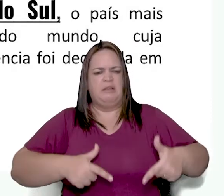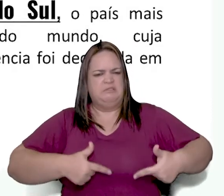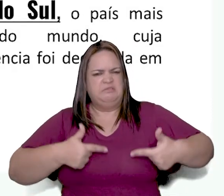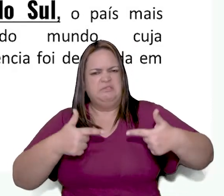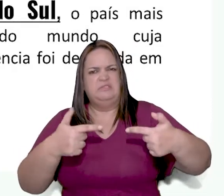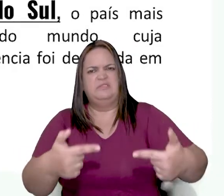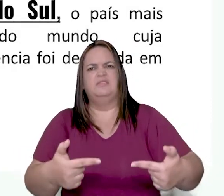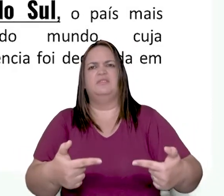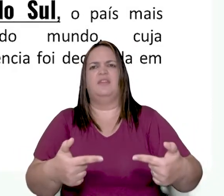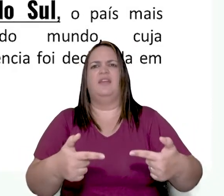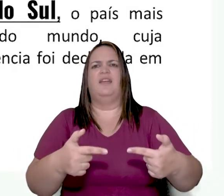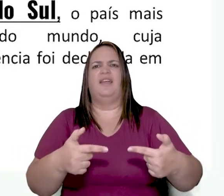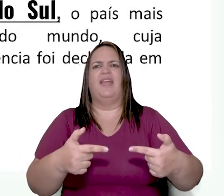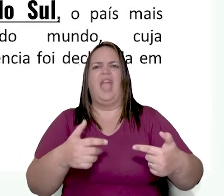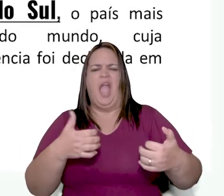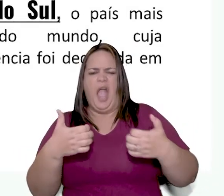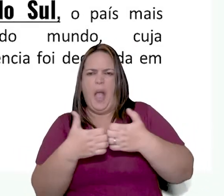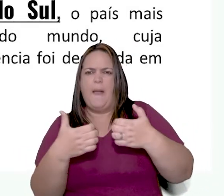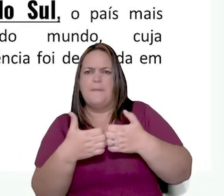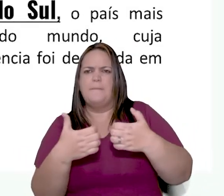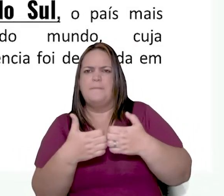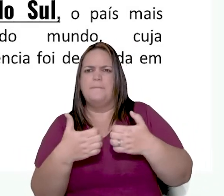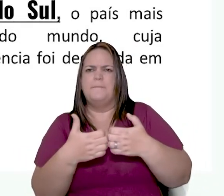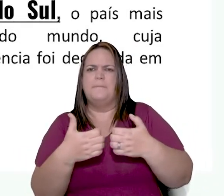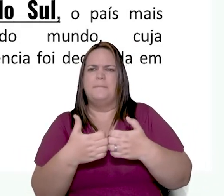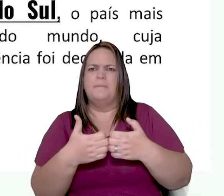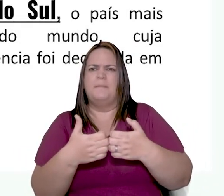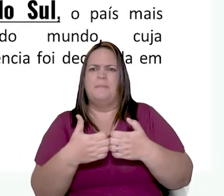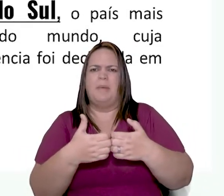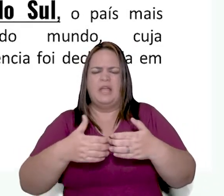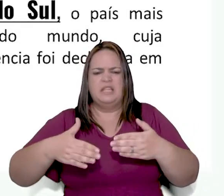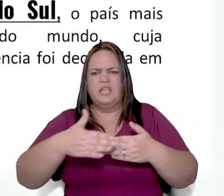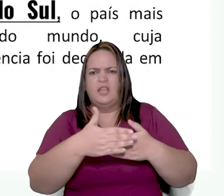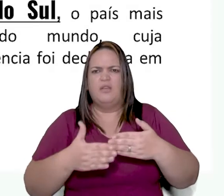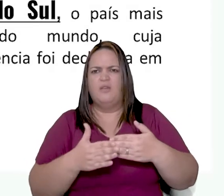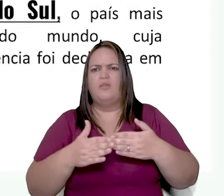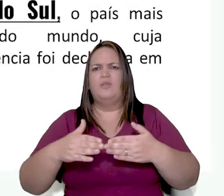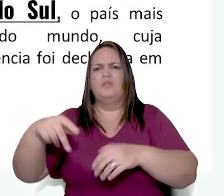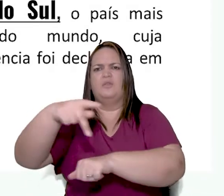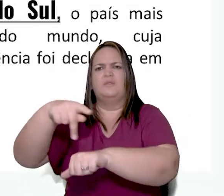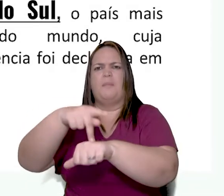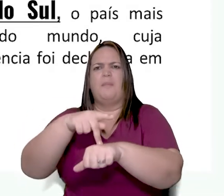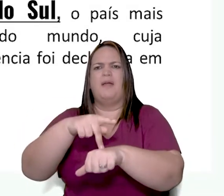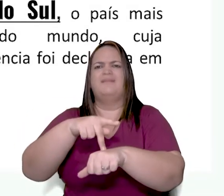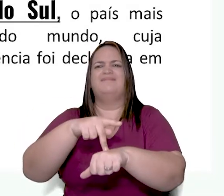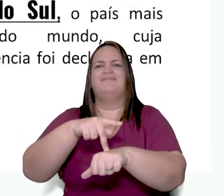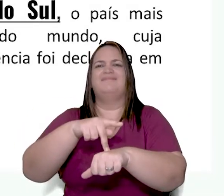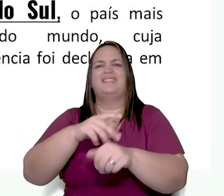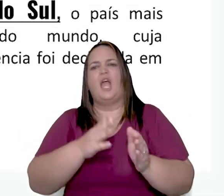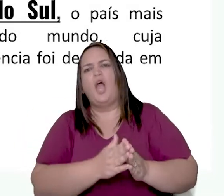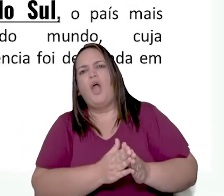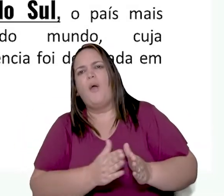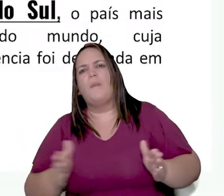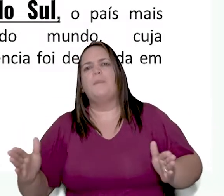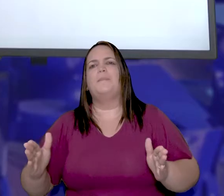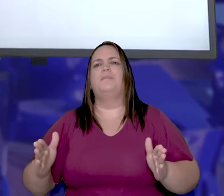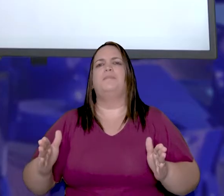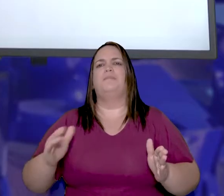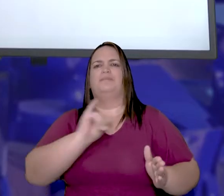fronteiras artificiais do período neocolonial, Nós sabemos que hoje esse país